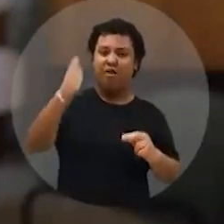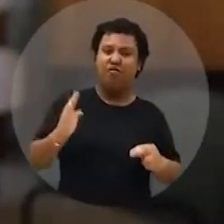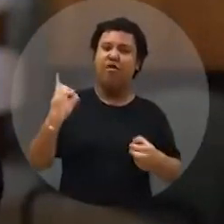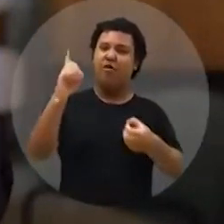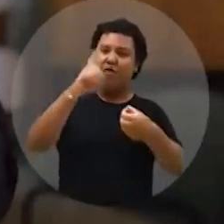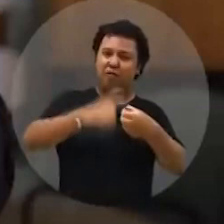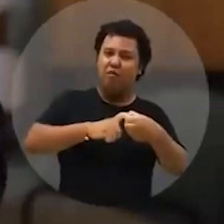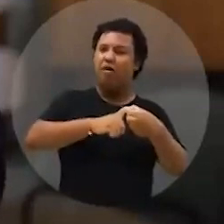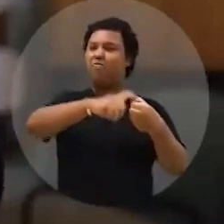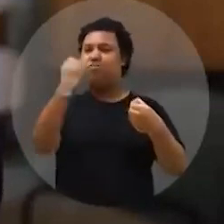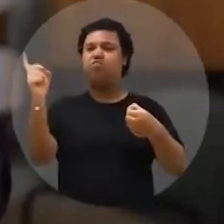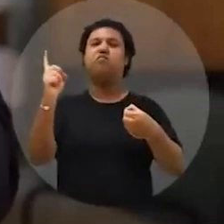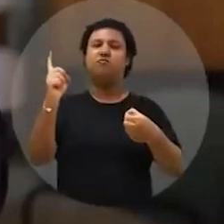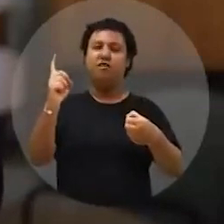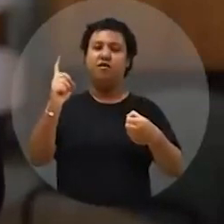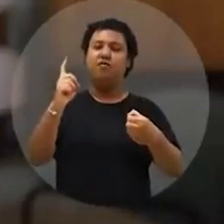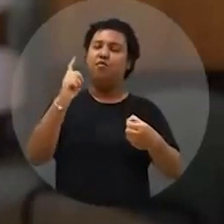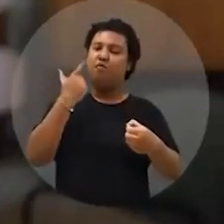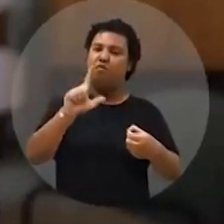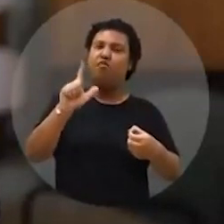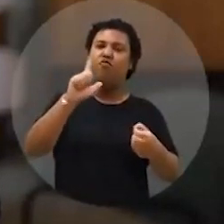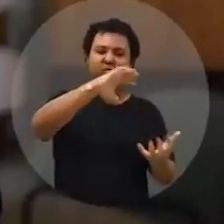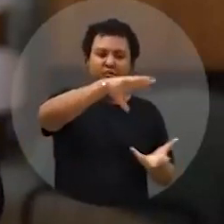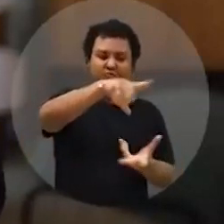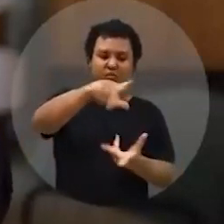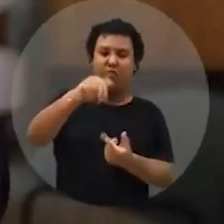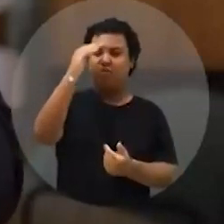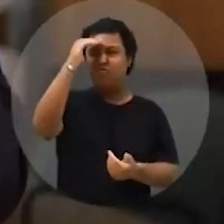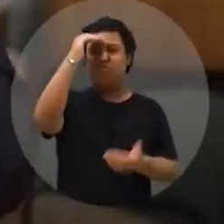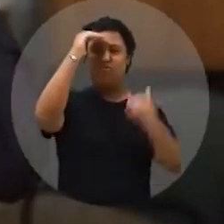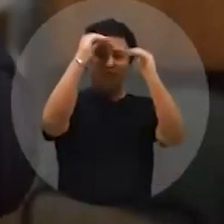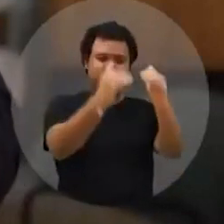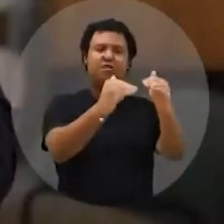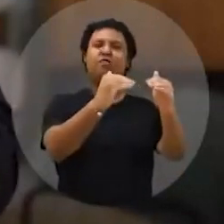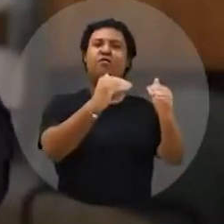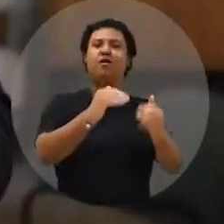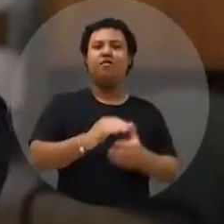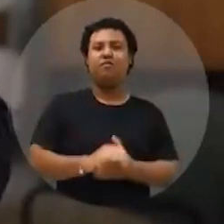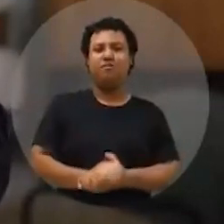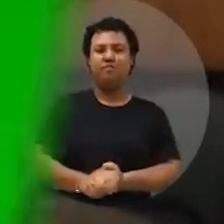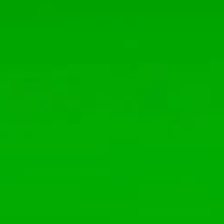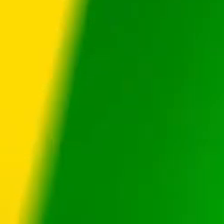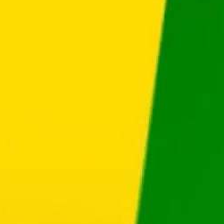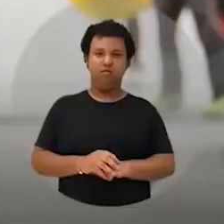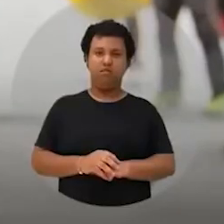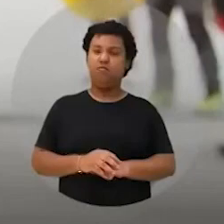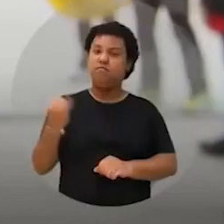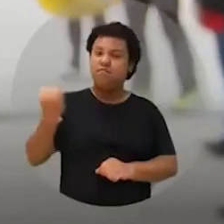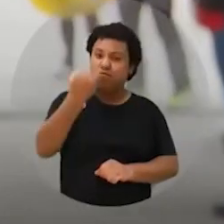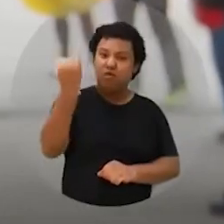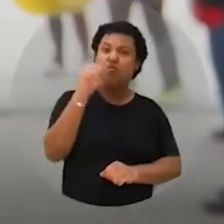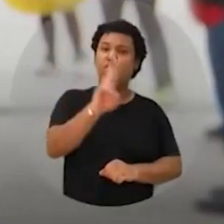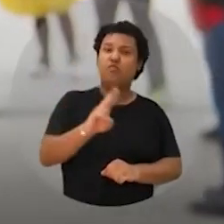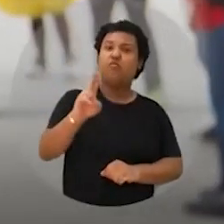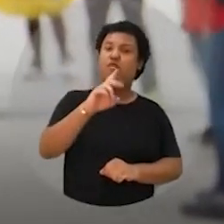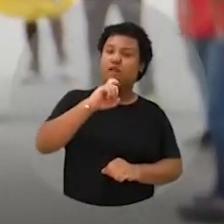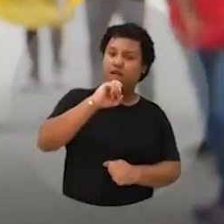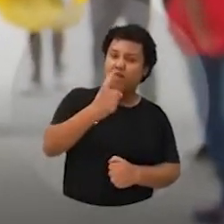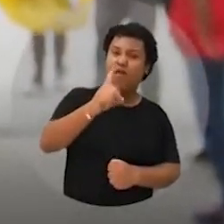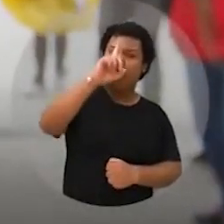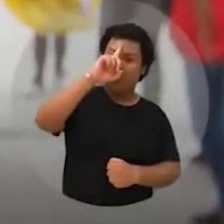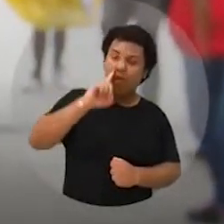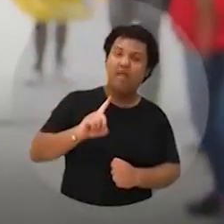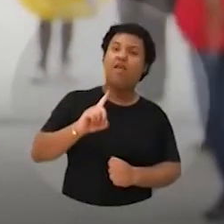que o Brasil vai reconquistar a sua independência e voltar a ser respeitado no mundo. É importantíssimo a gente